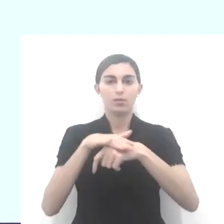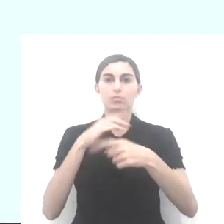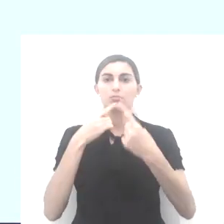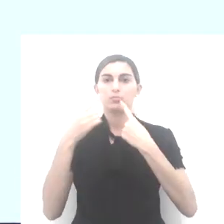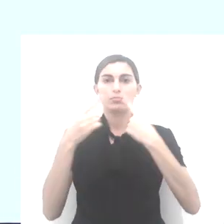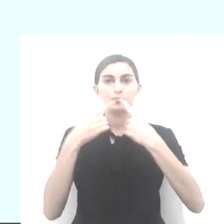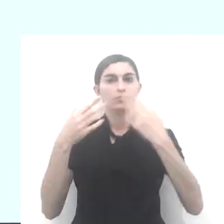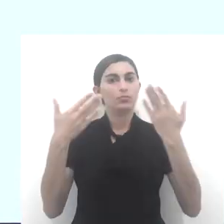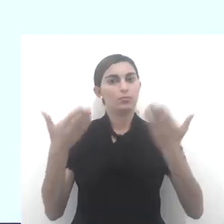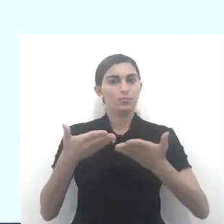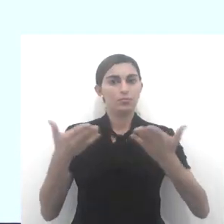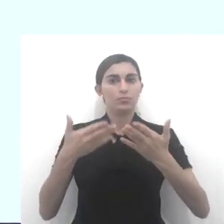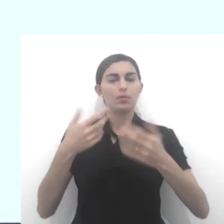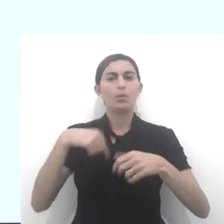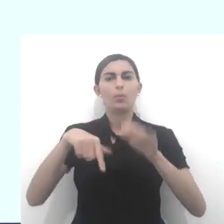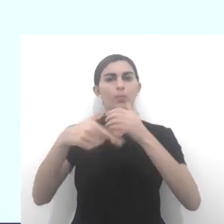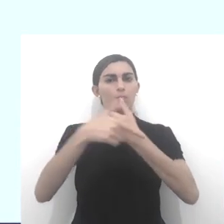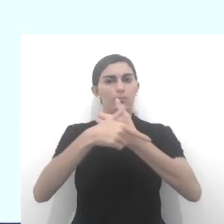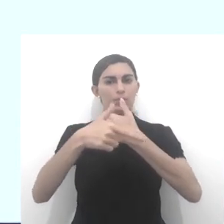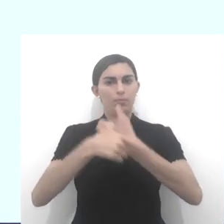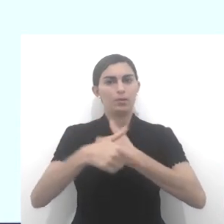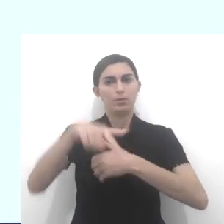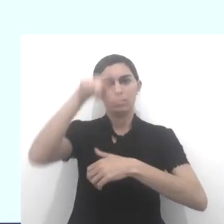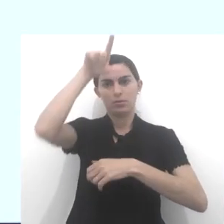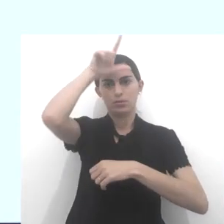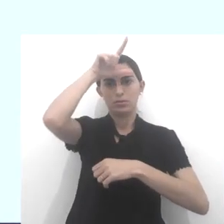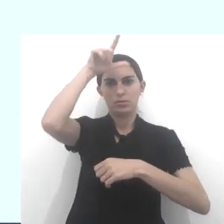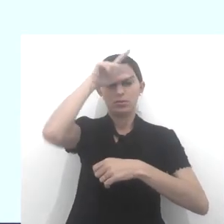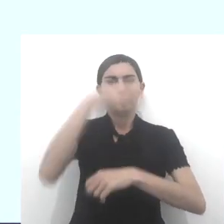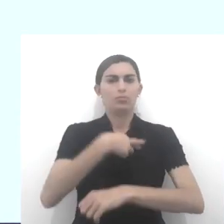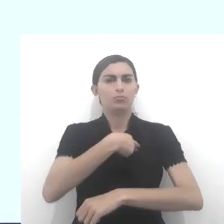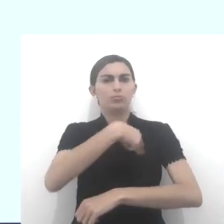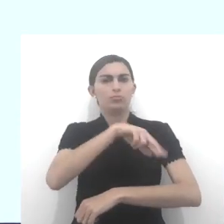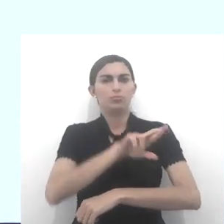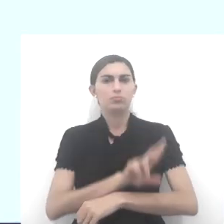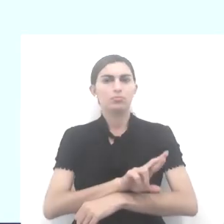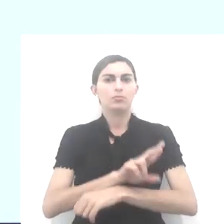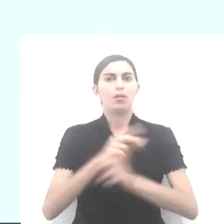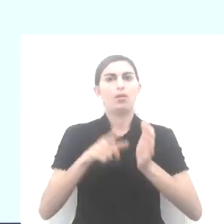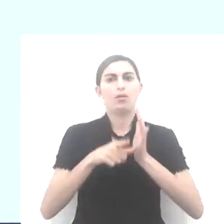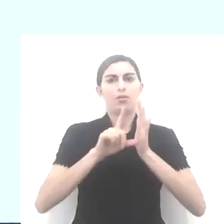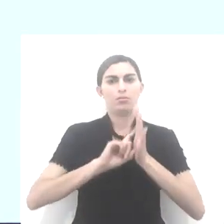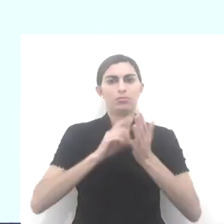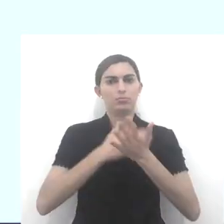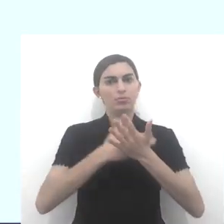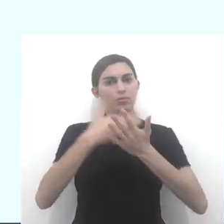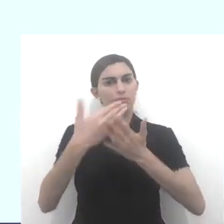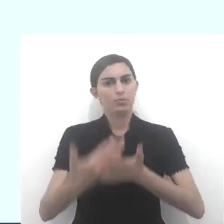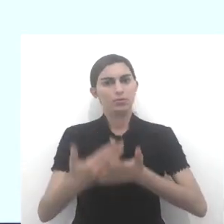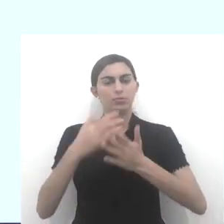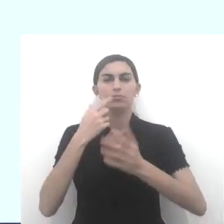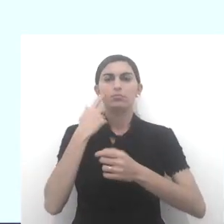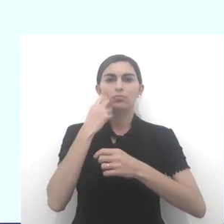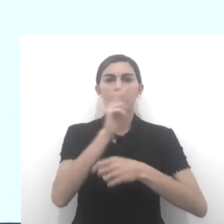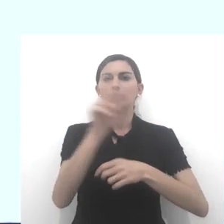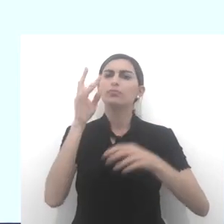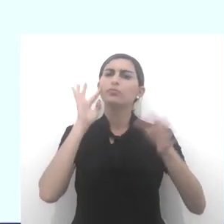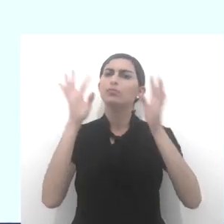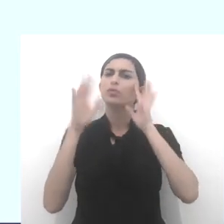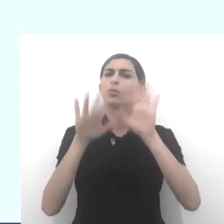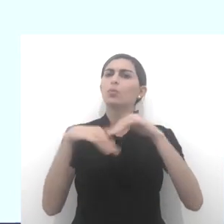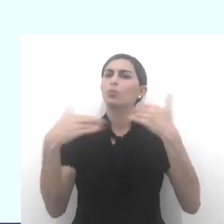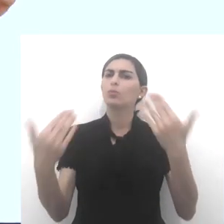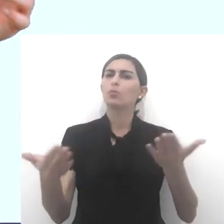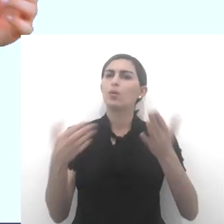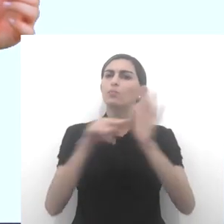bate-papo de hoje é o papel dos líderes religiosos Antes de nós começarmos, vamos refletir